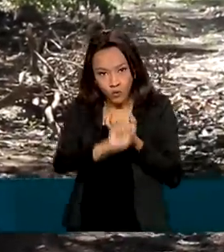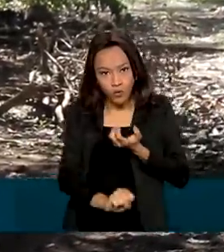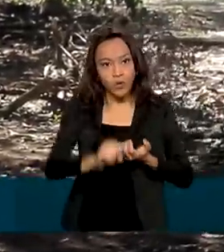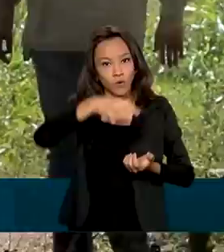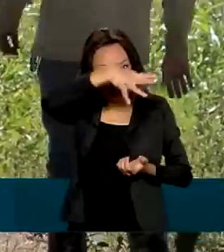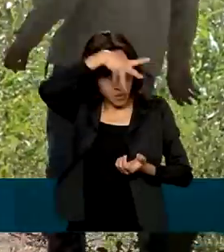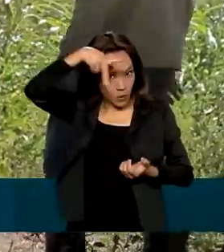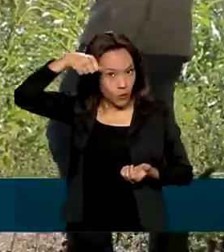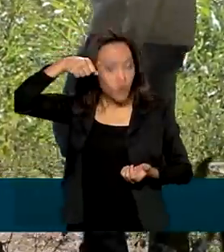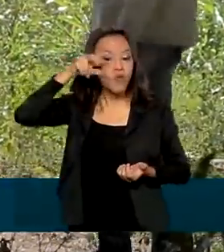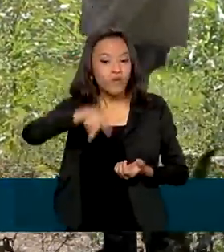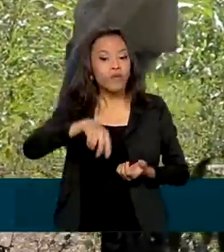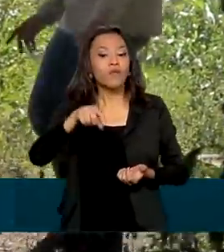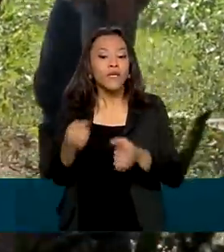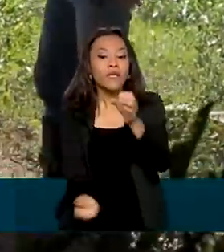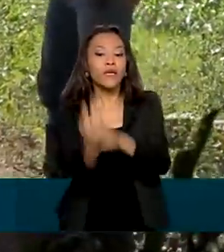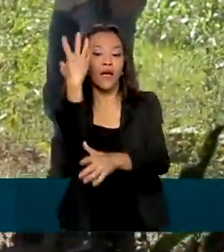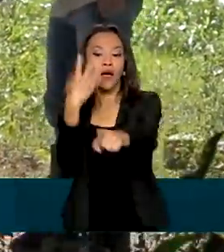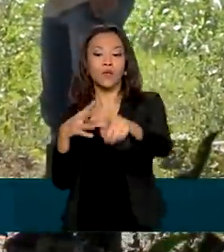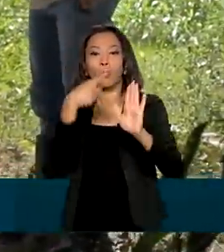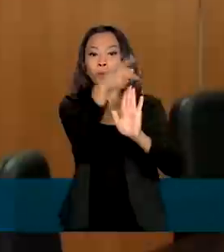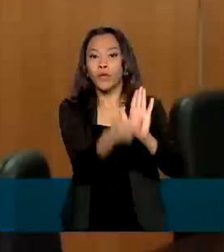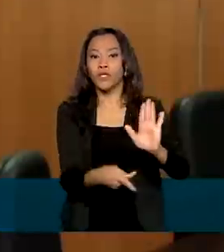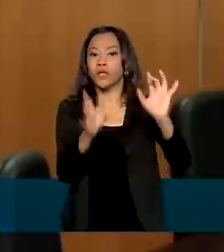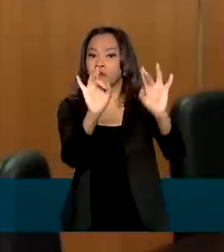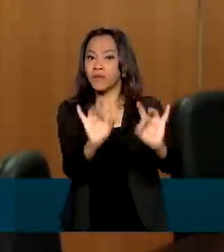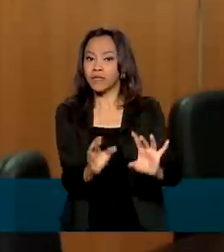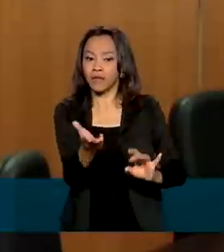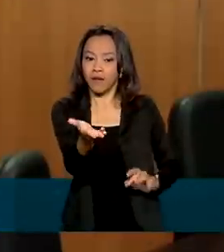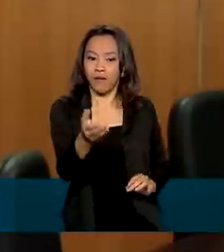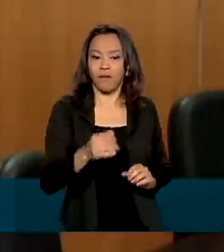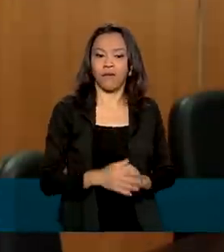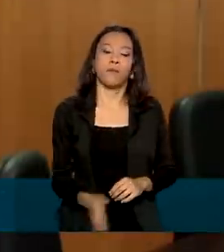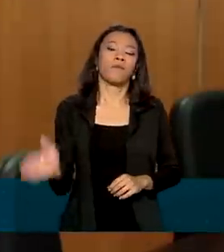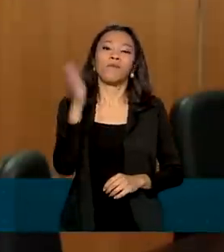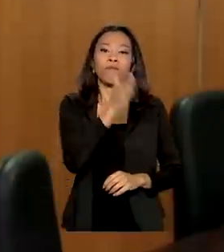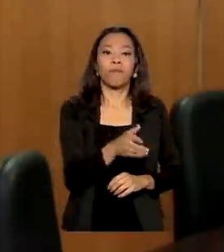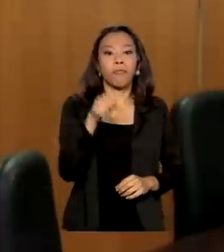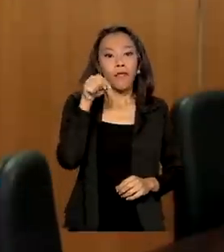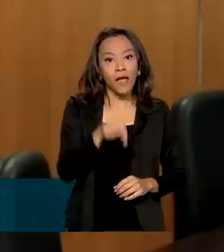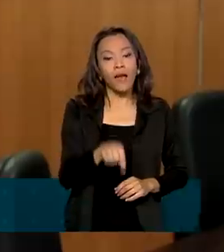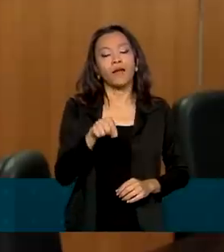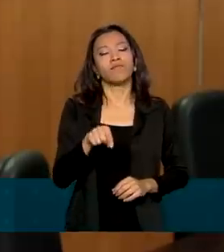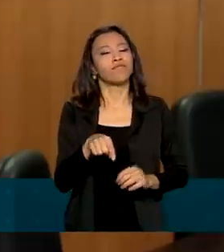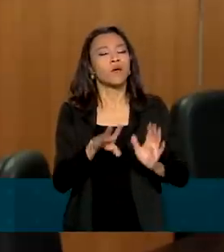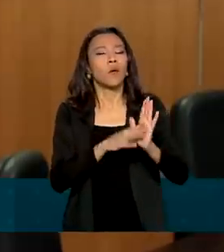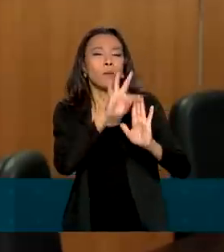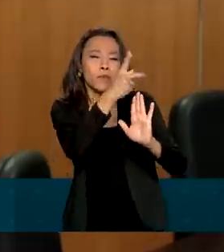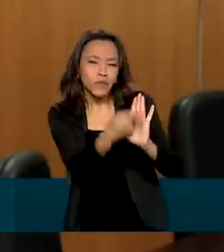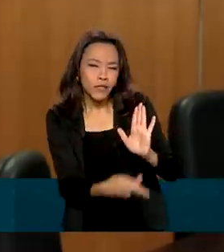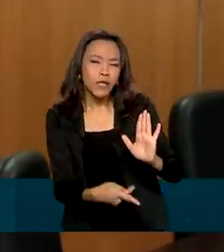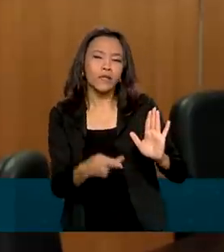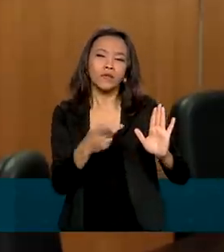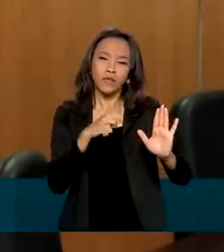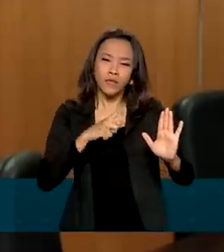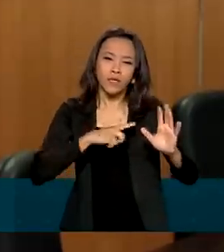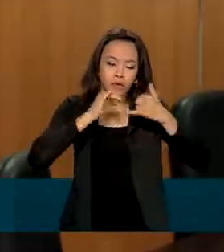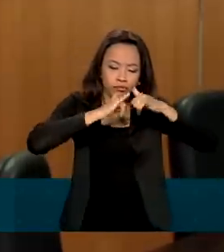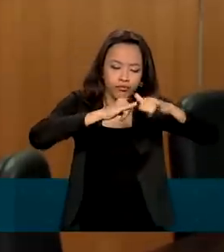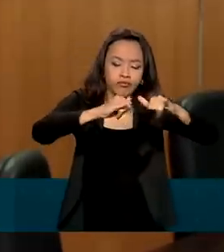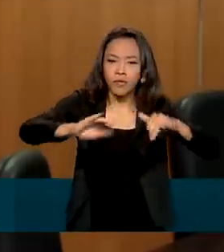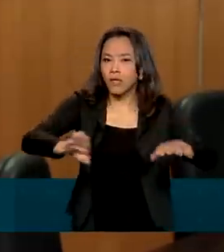projeto especial com geração de energia solar. Além de ser uma fonte de geração limpa e disponível o ano todo,